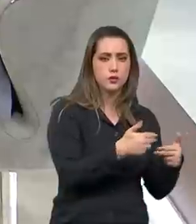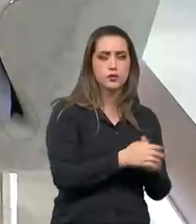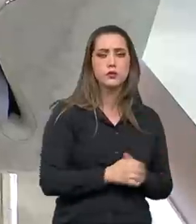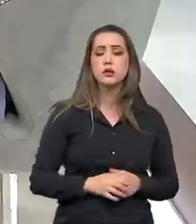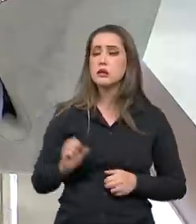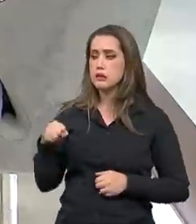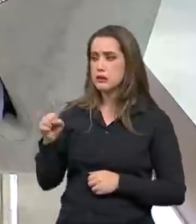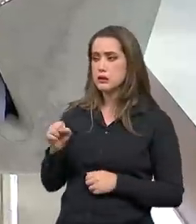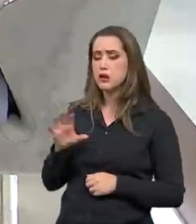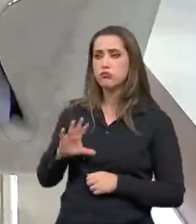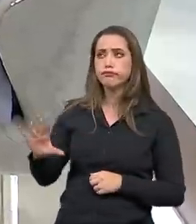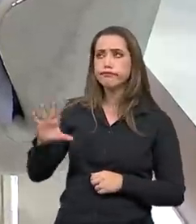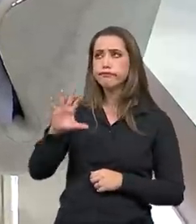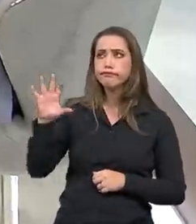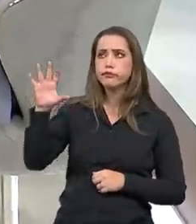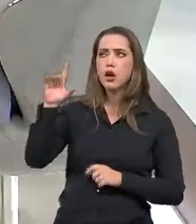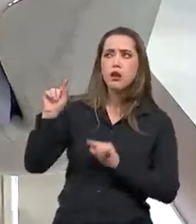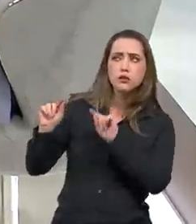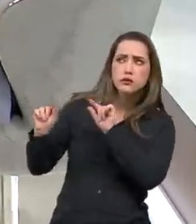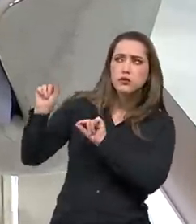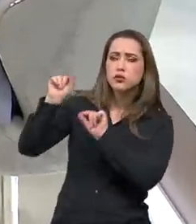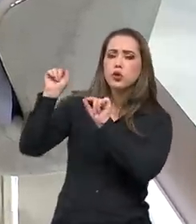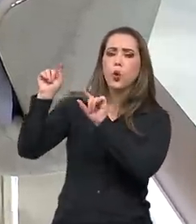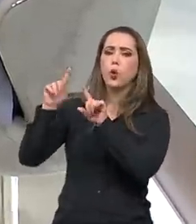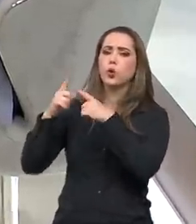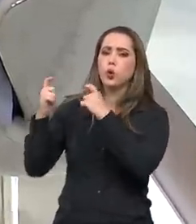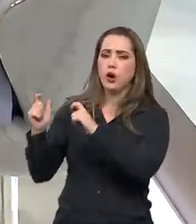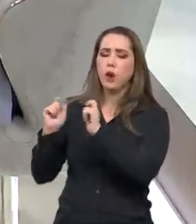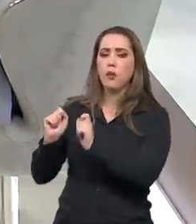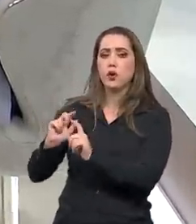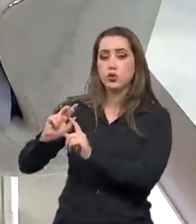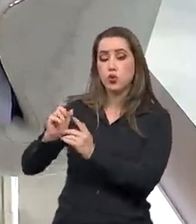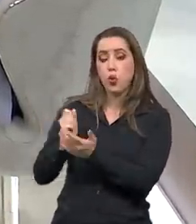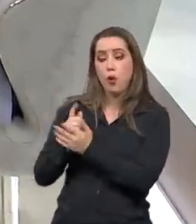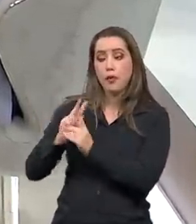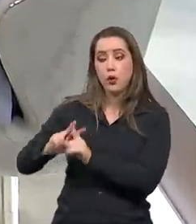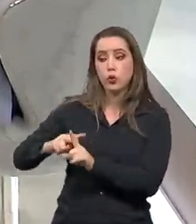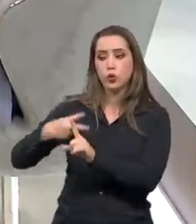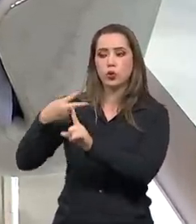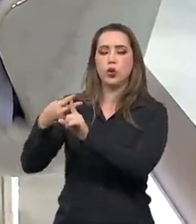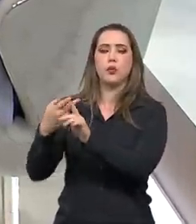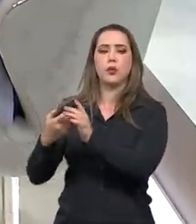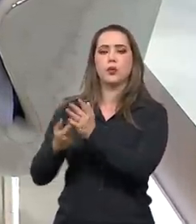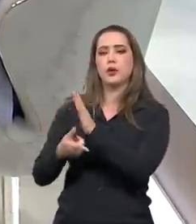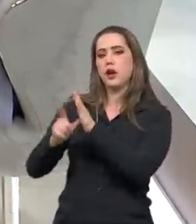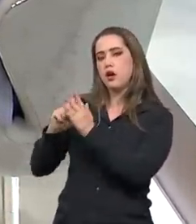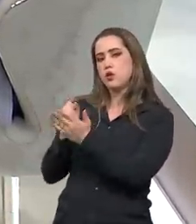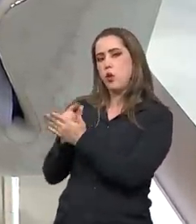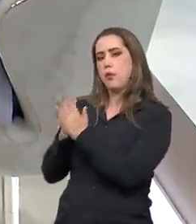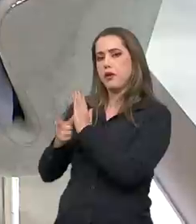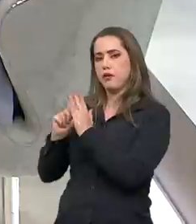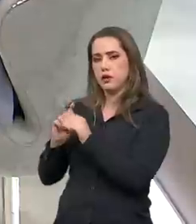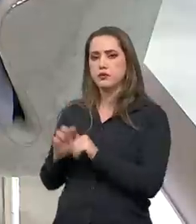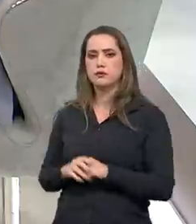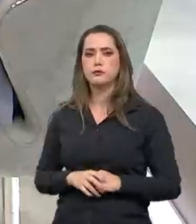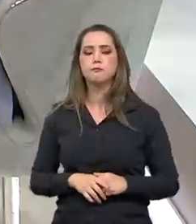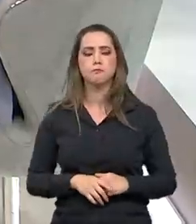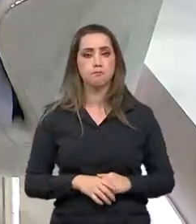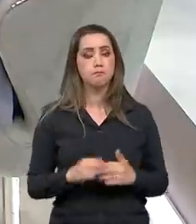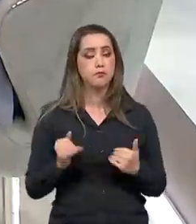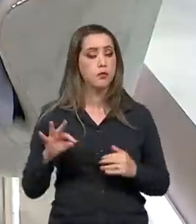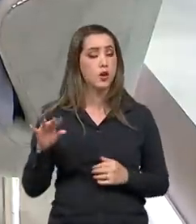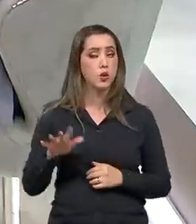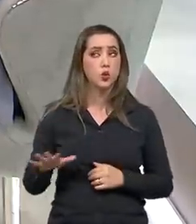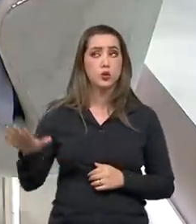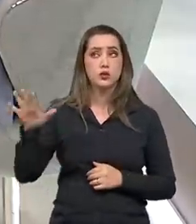dobrou em algumas regiões. Esses dados da nota, eles avaliam todas as capitais que têm informação sobre cesta básica disponível. E